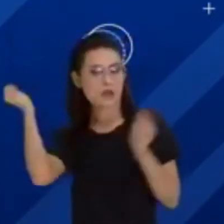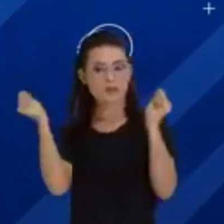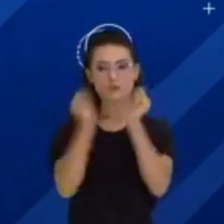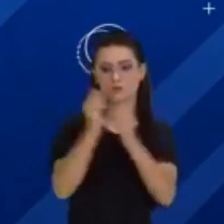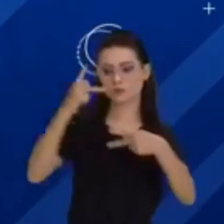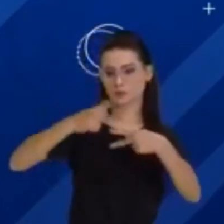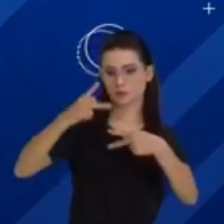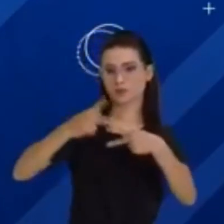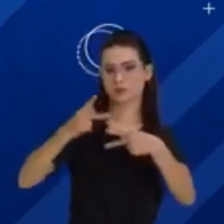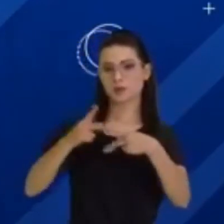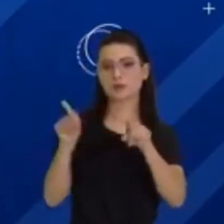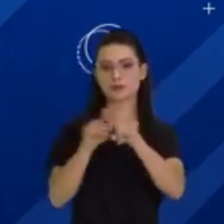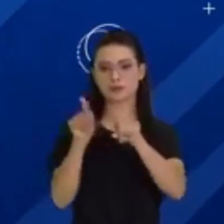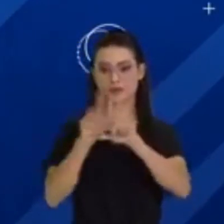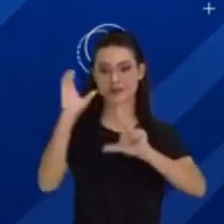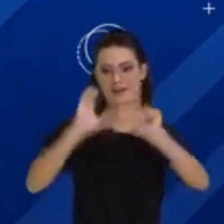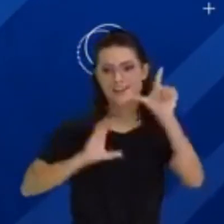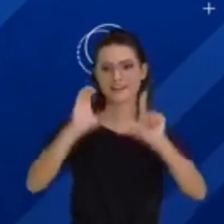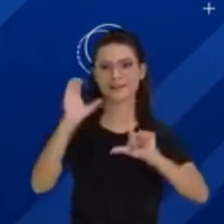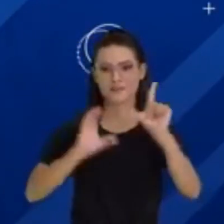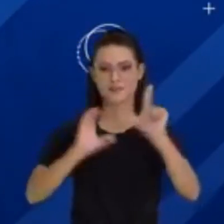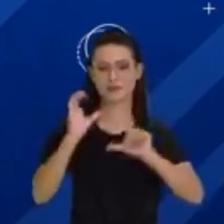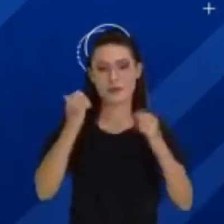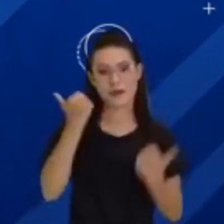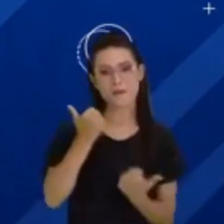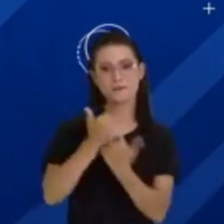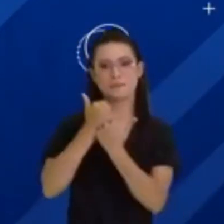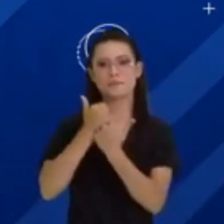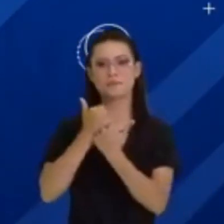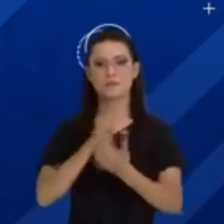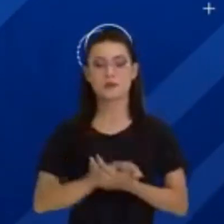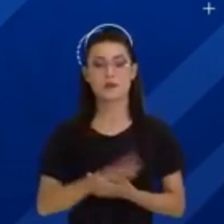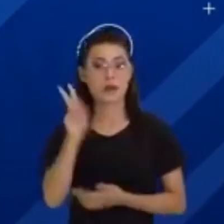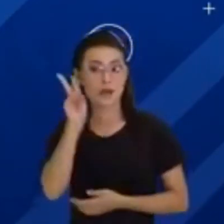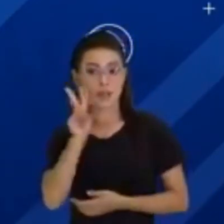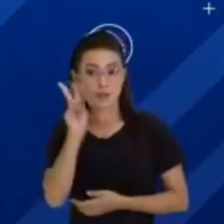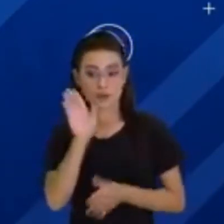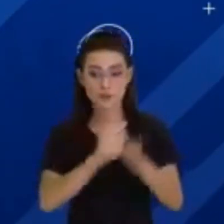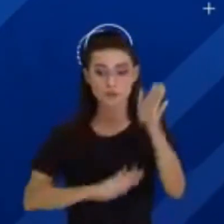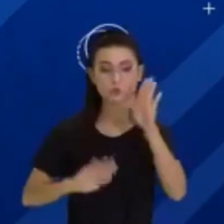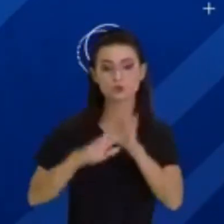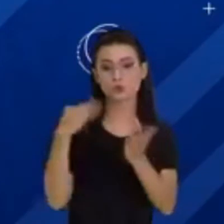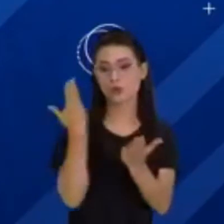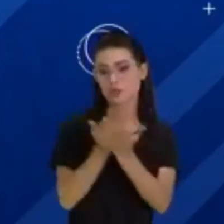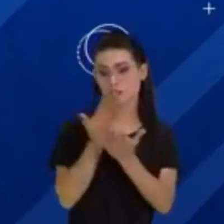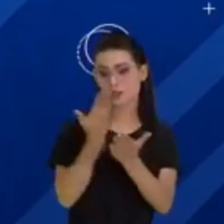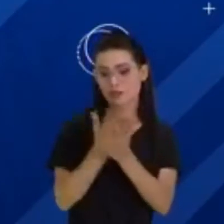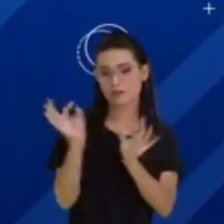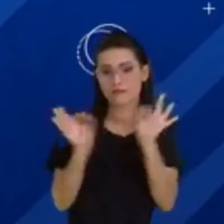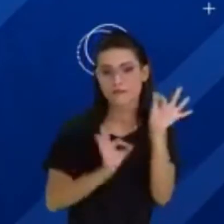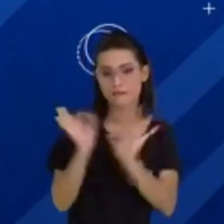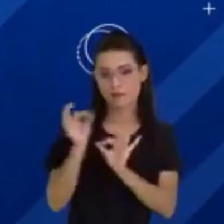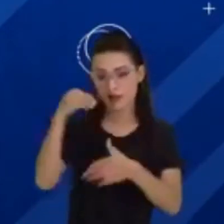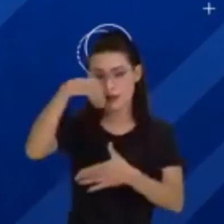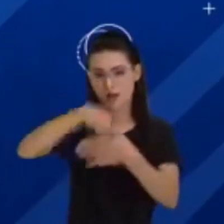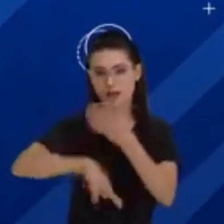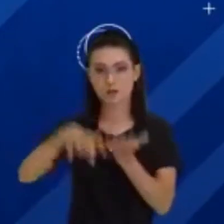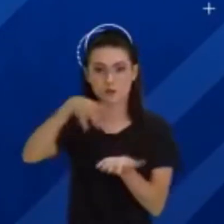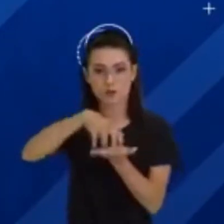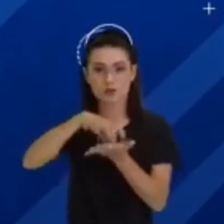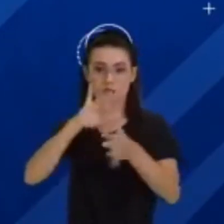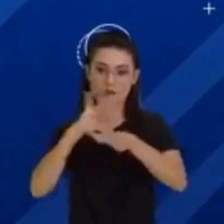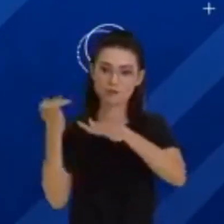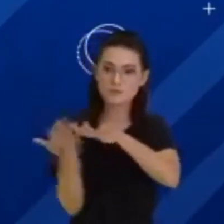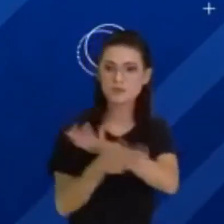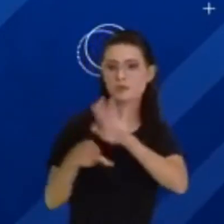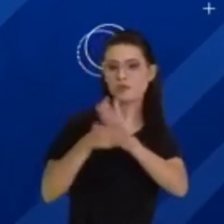em parceria com a Cultura Rede de Comunicação. Lembrando que essas aulas estão sendo produzidas pelo Centro de Mídia do Estado, o